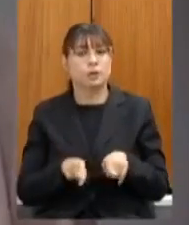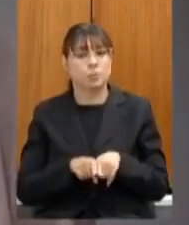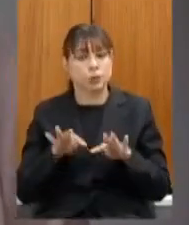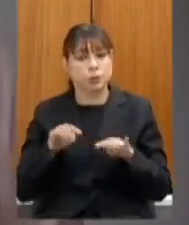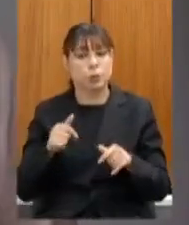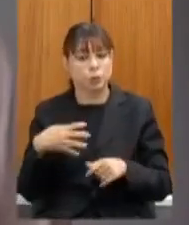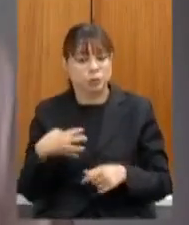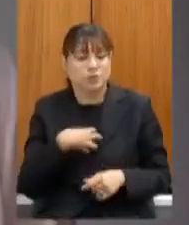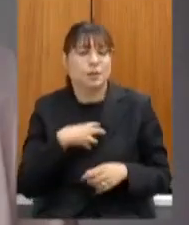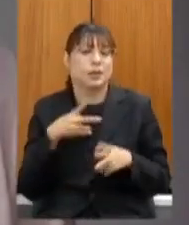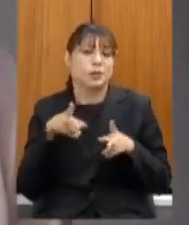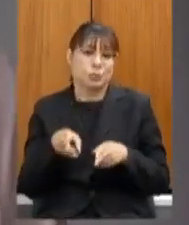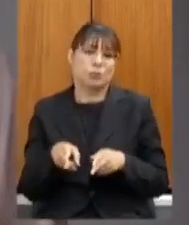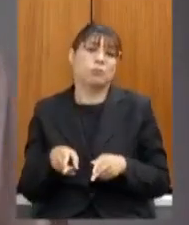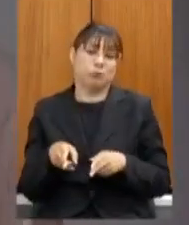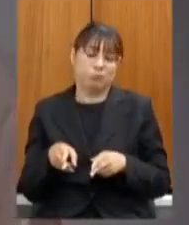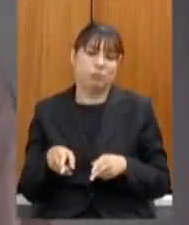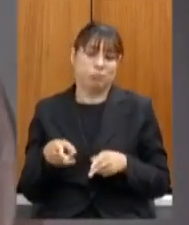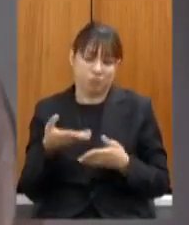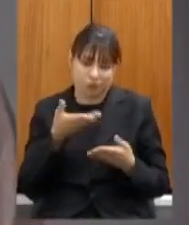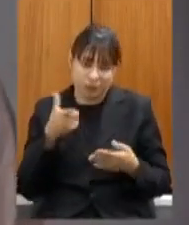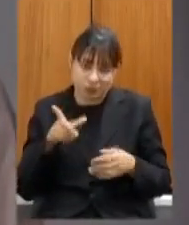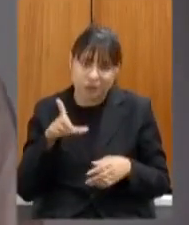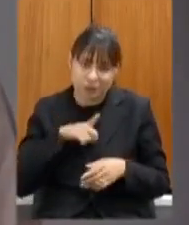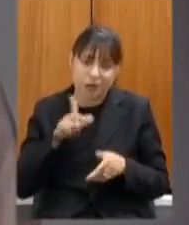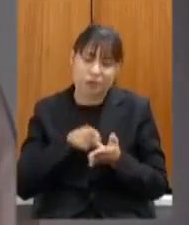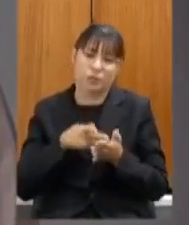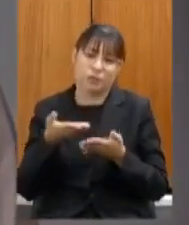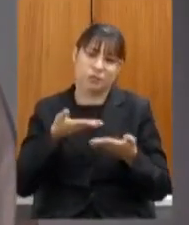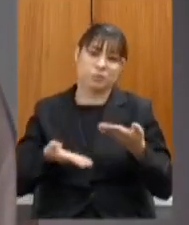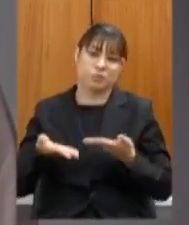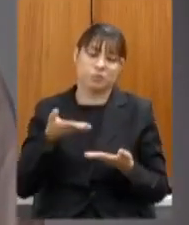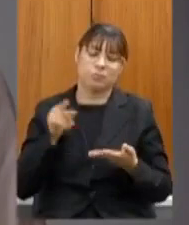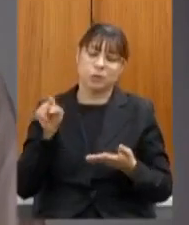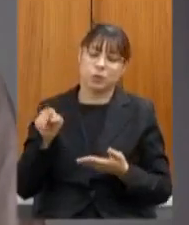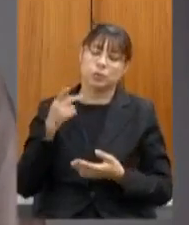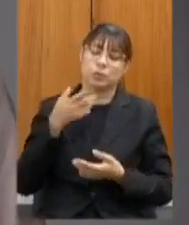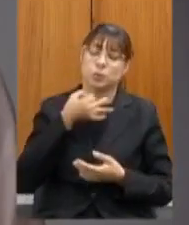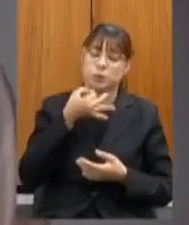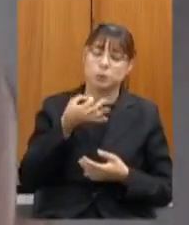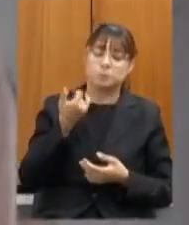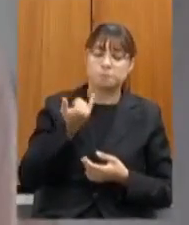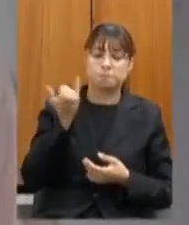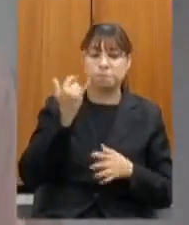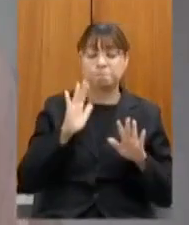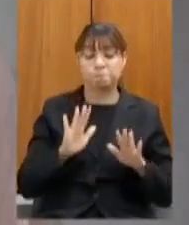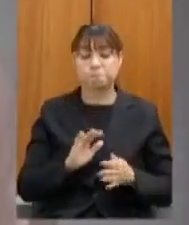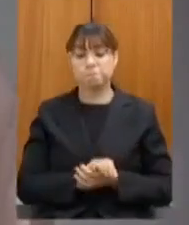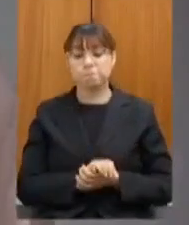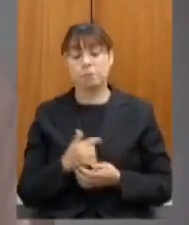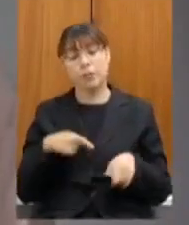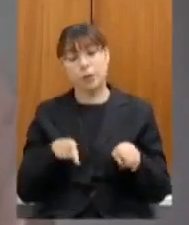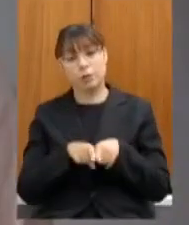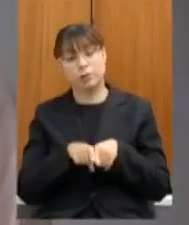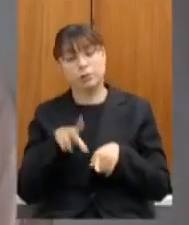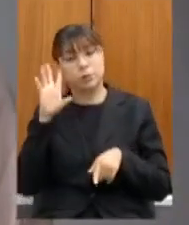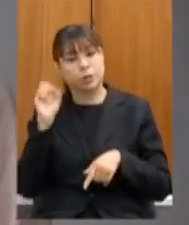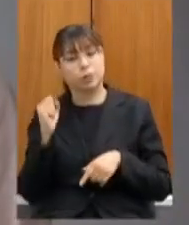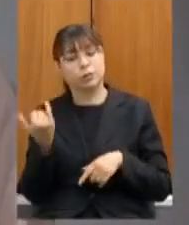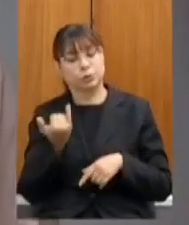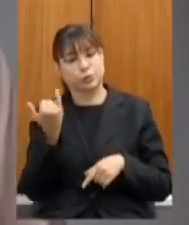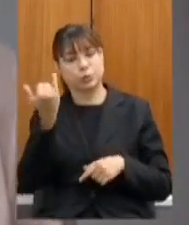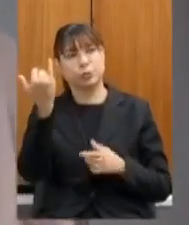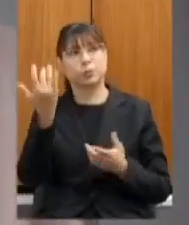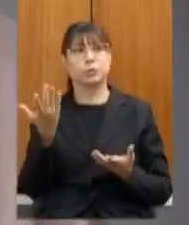tal e nesse ponto essa sua sugestão é extremamente importante acho inclusive que vai ser importante também